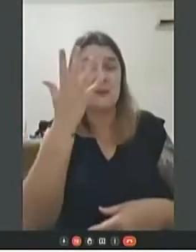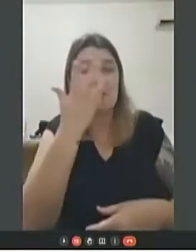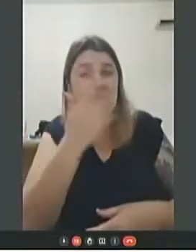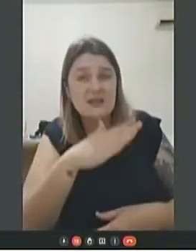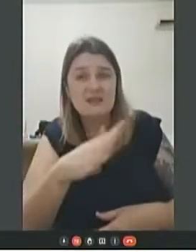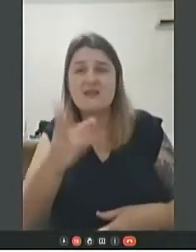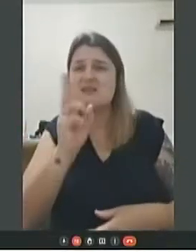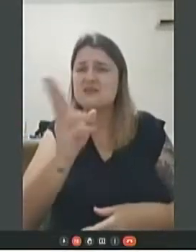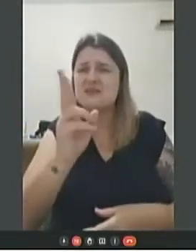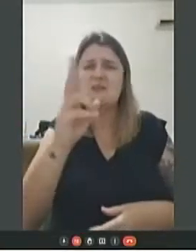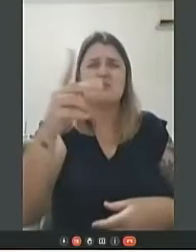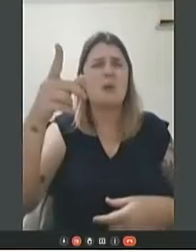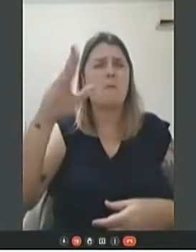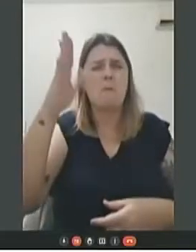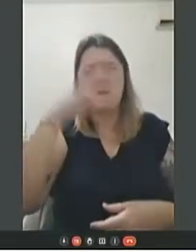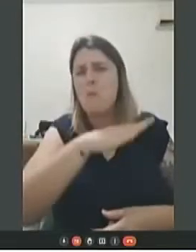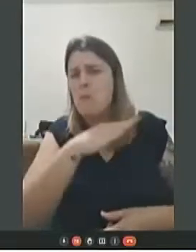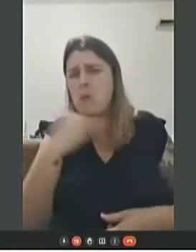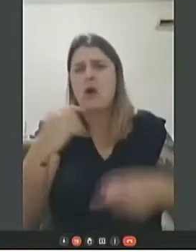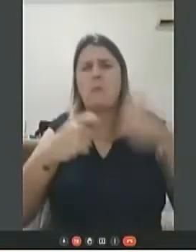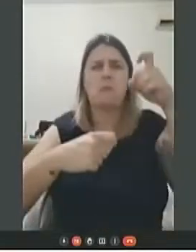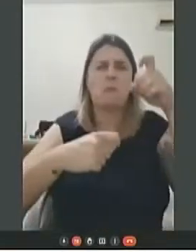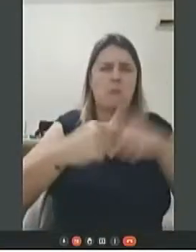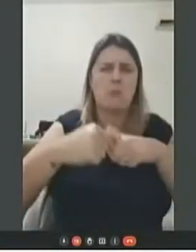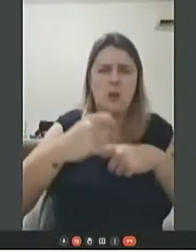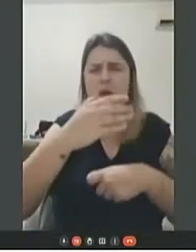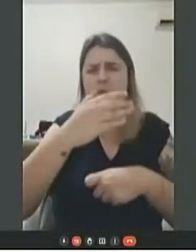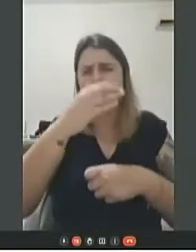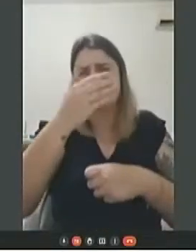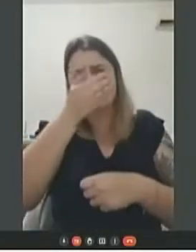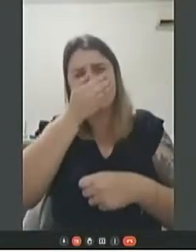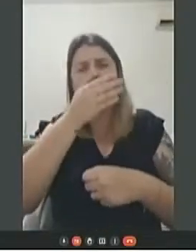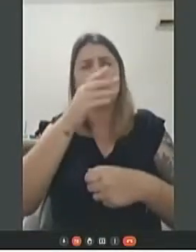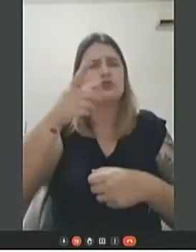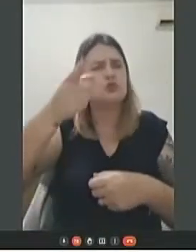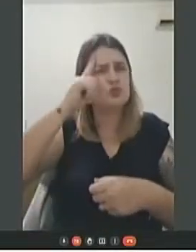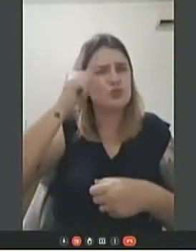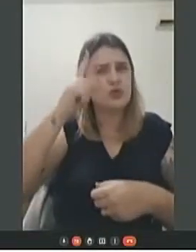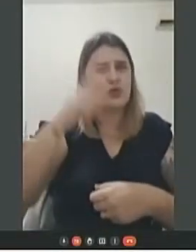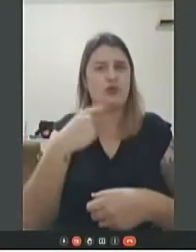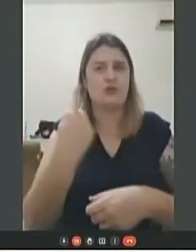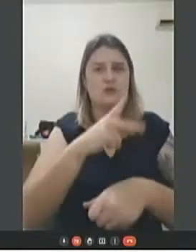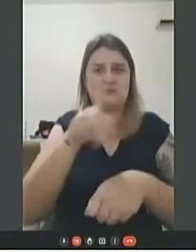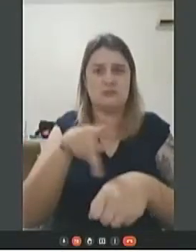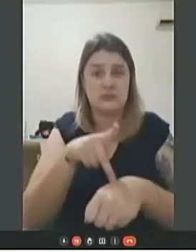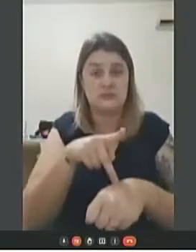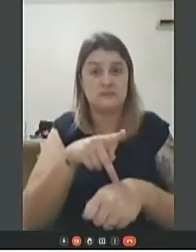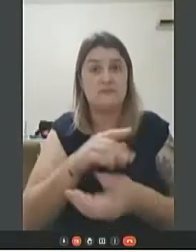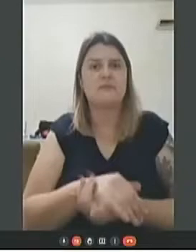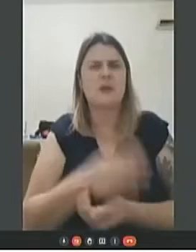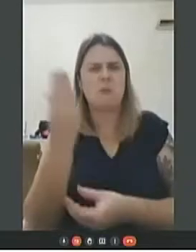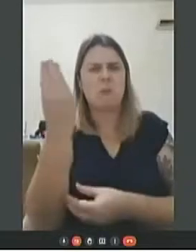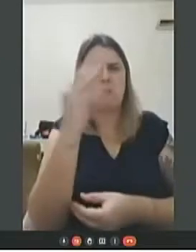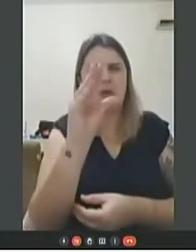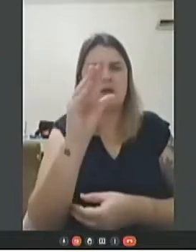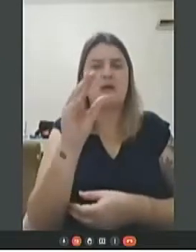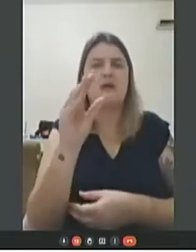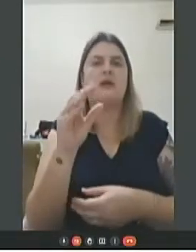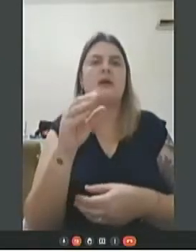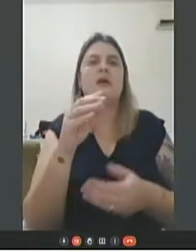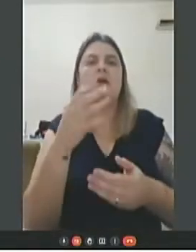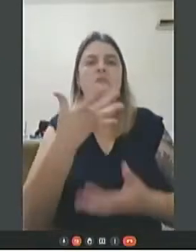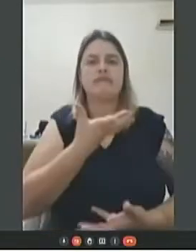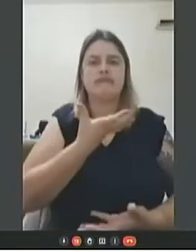assassinadas, estupradas e violentadas todos os dias no nosso país. Colocar aqui a respeito do aborto legal.